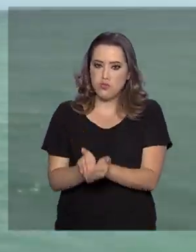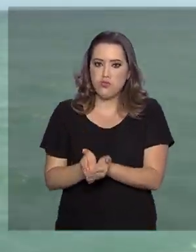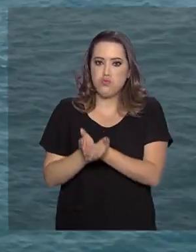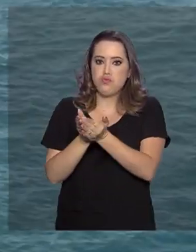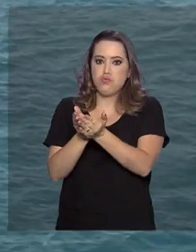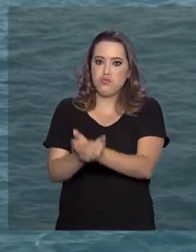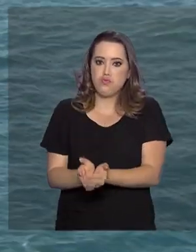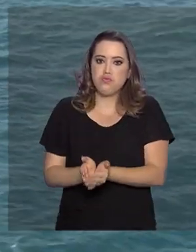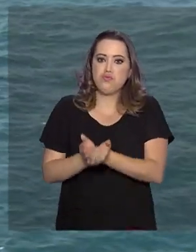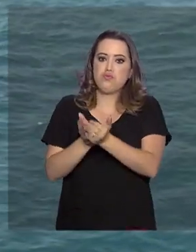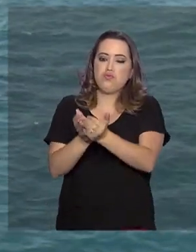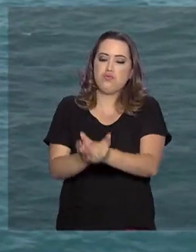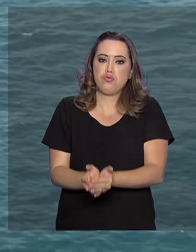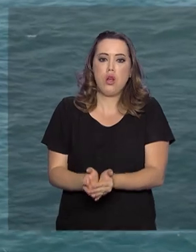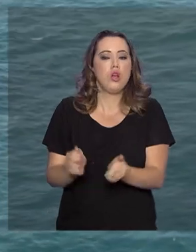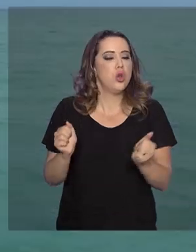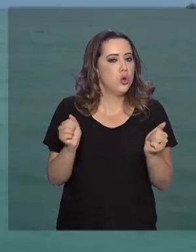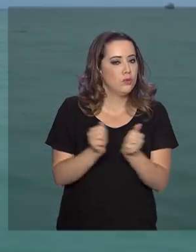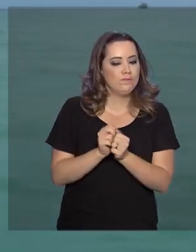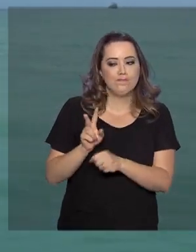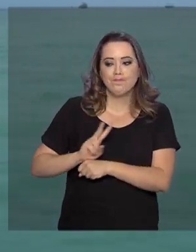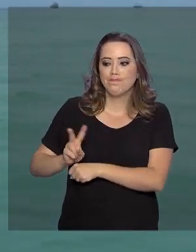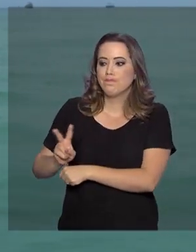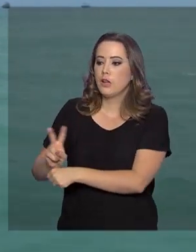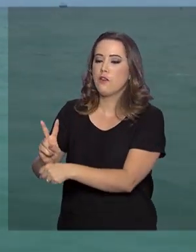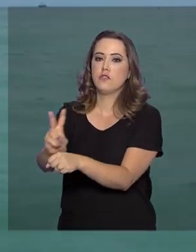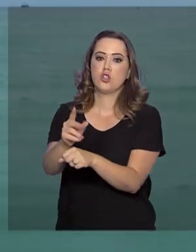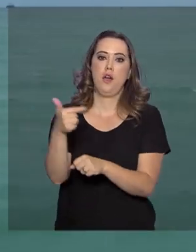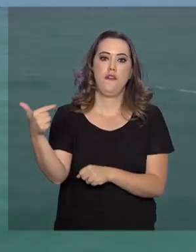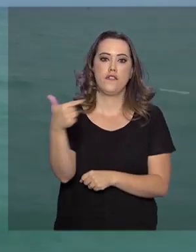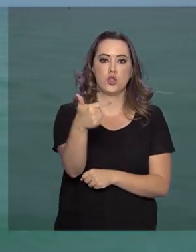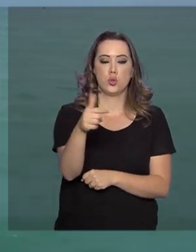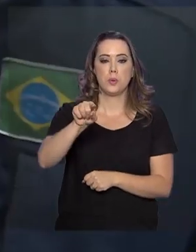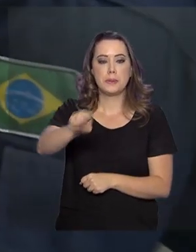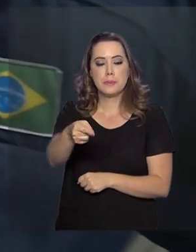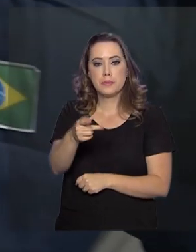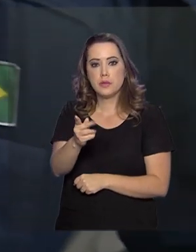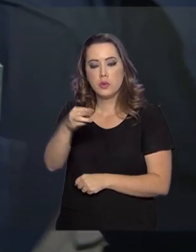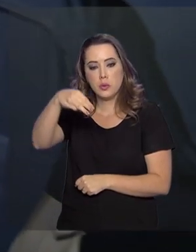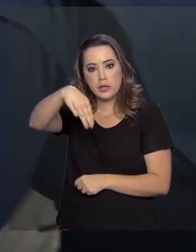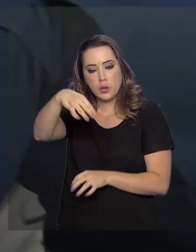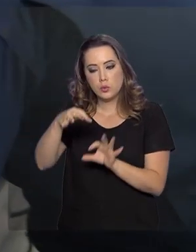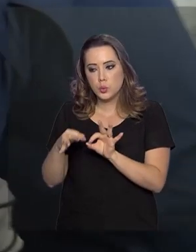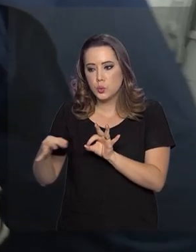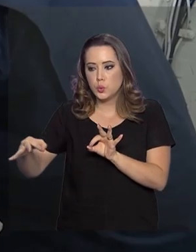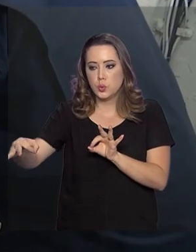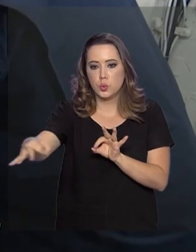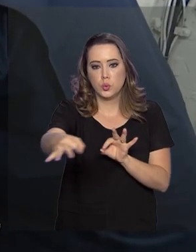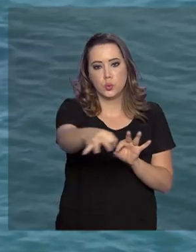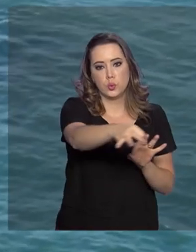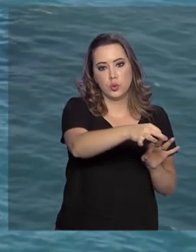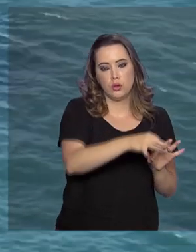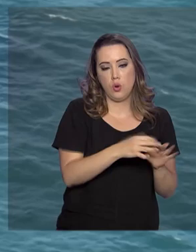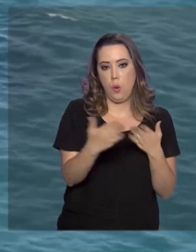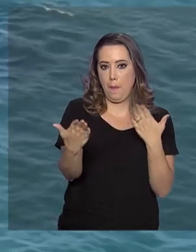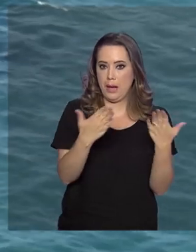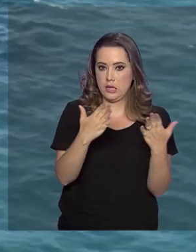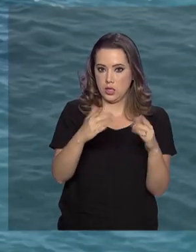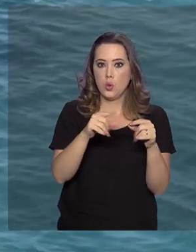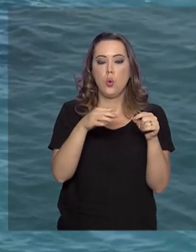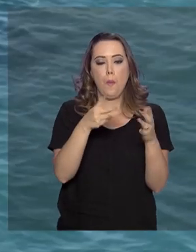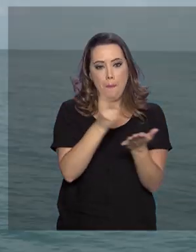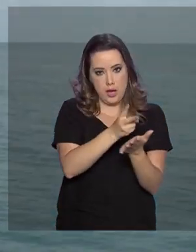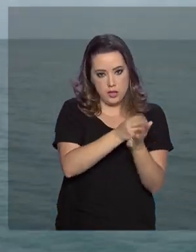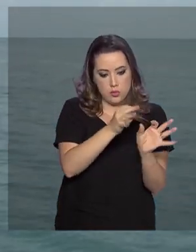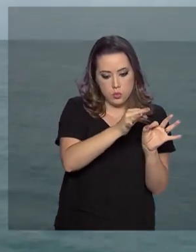arquipélago e vão monitorar 22 mil quilômetros quadrados, uma área equivalente ao estado de Sergipe.